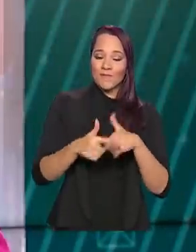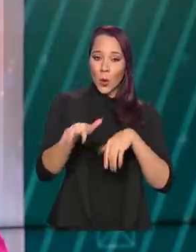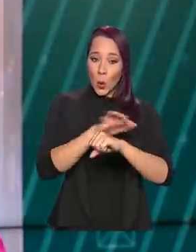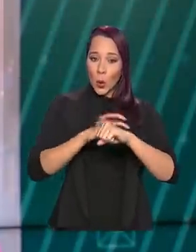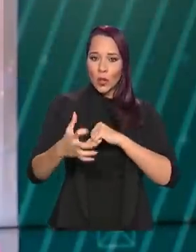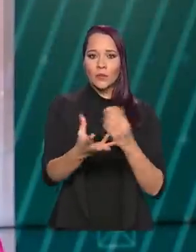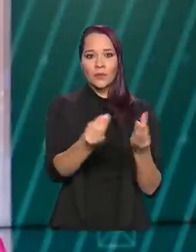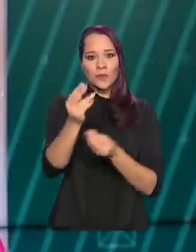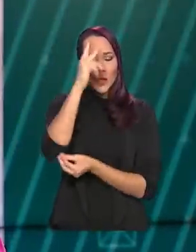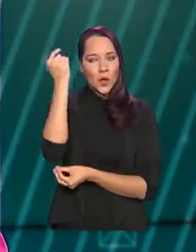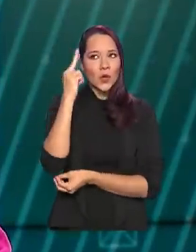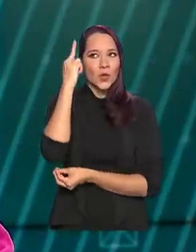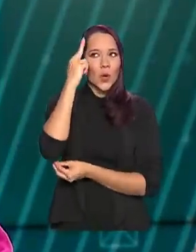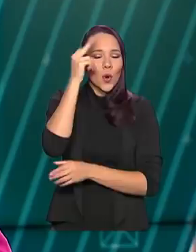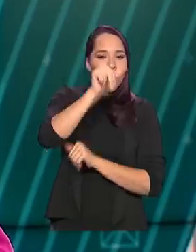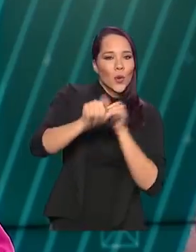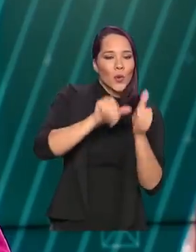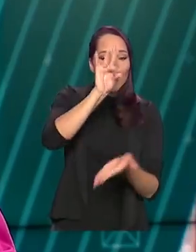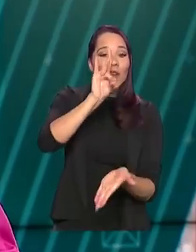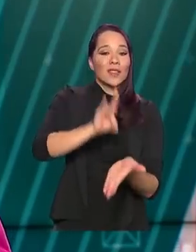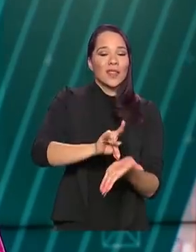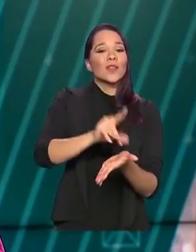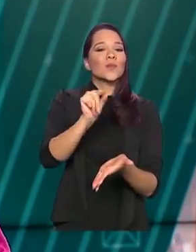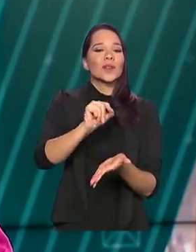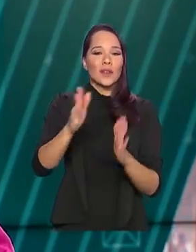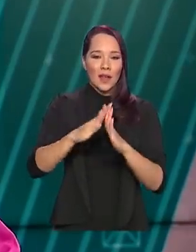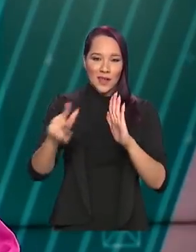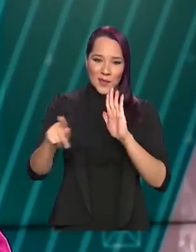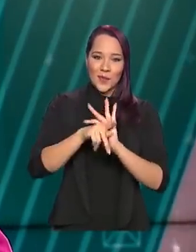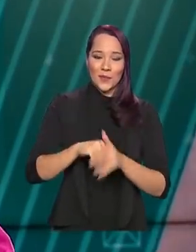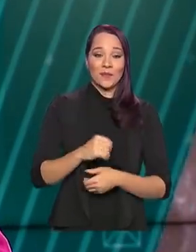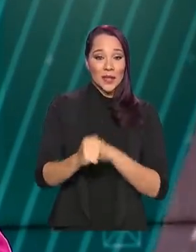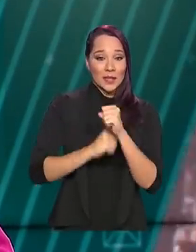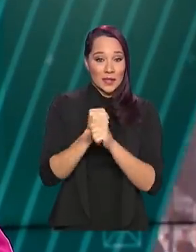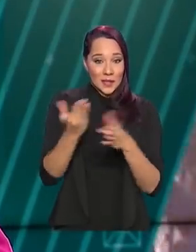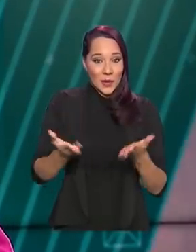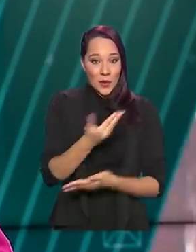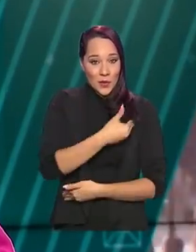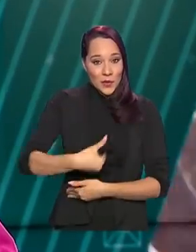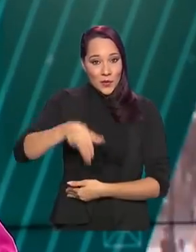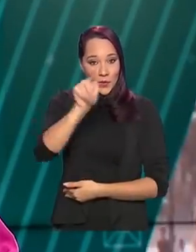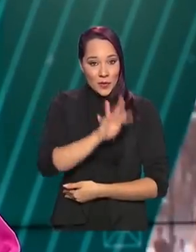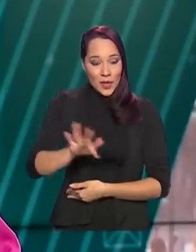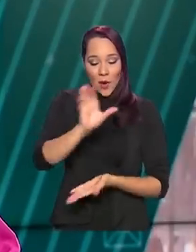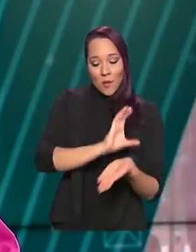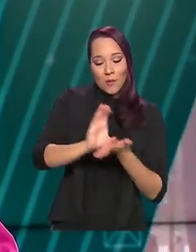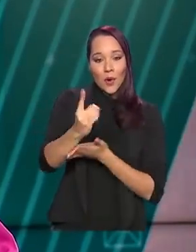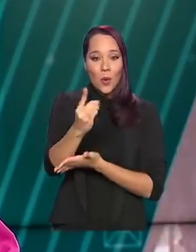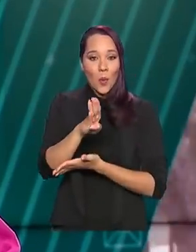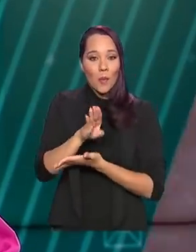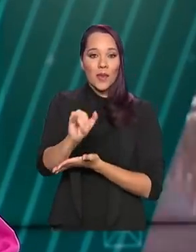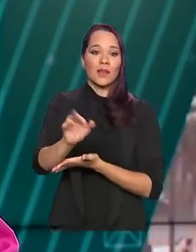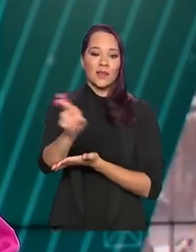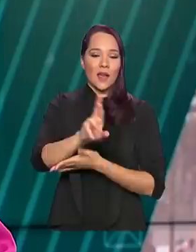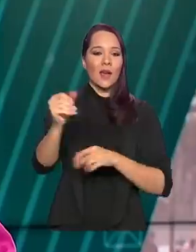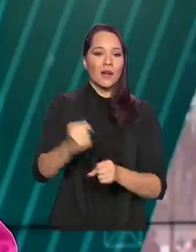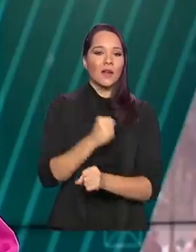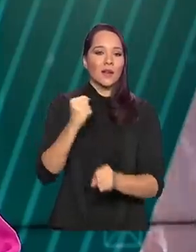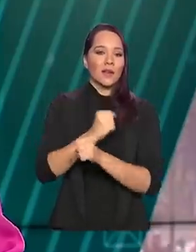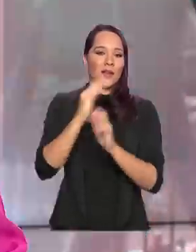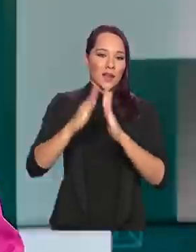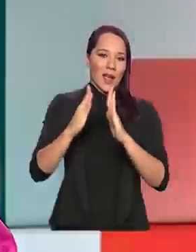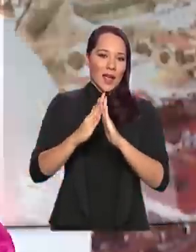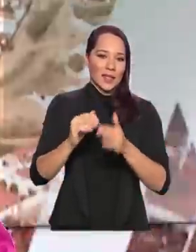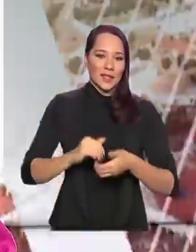gente tem realizado o sonho da casa própria. Só neste ano, o governo federal vai investir um bilhão de reais para construir